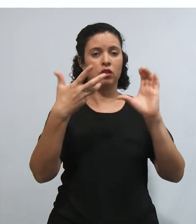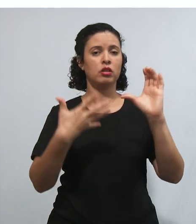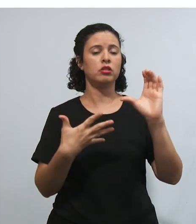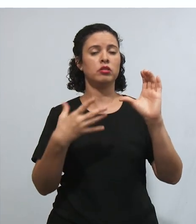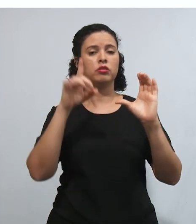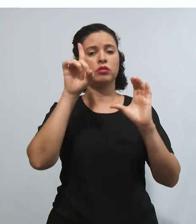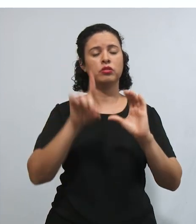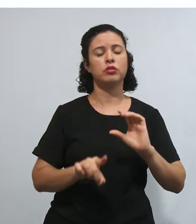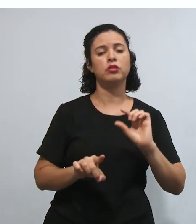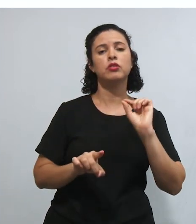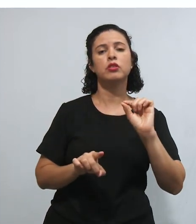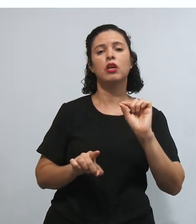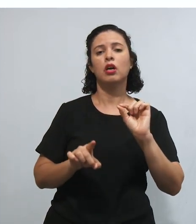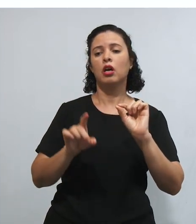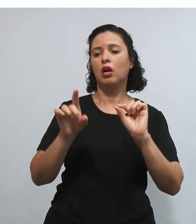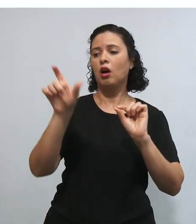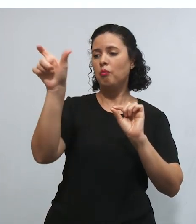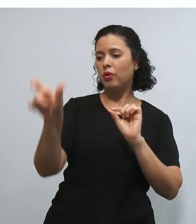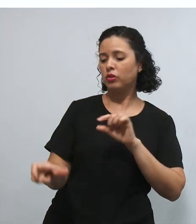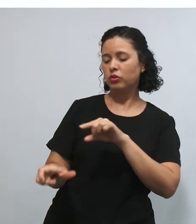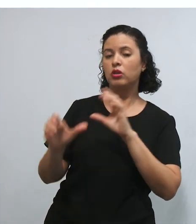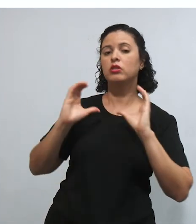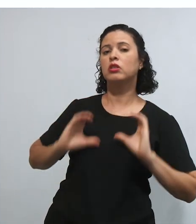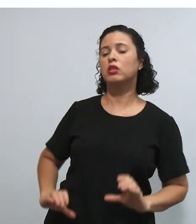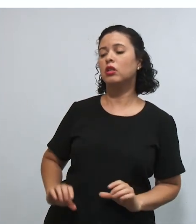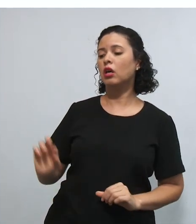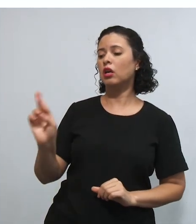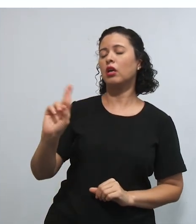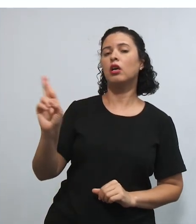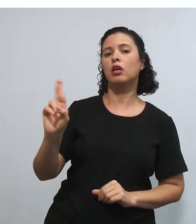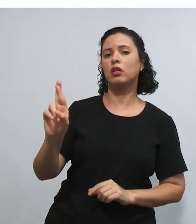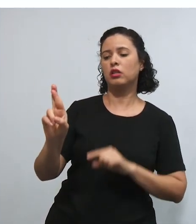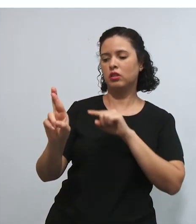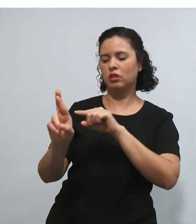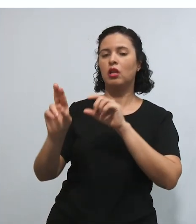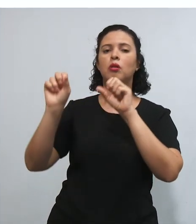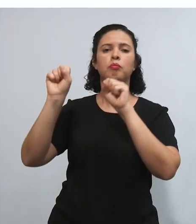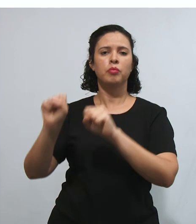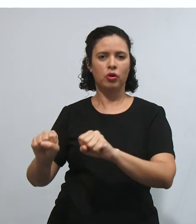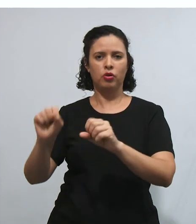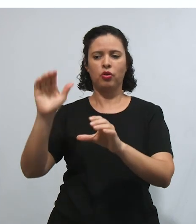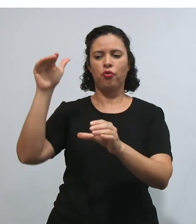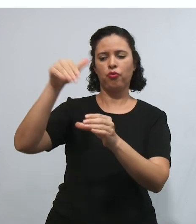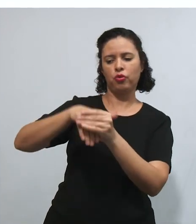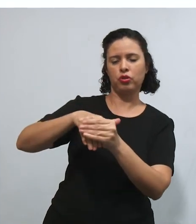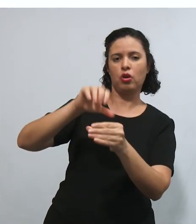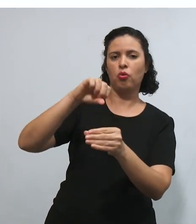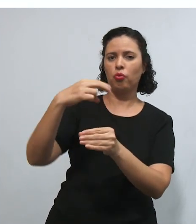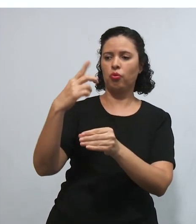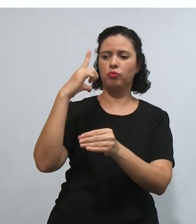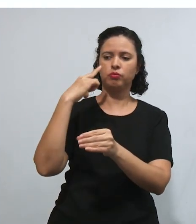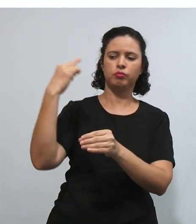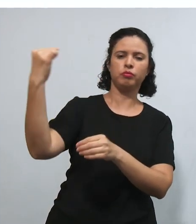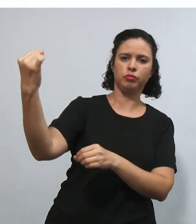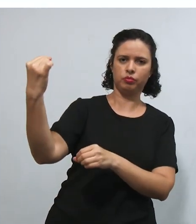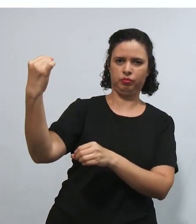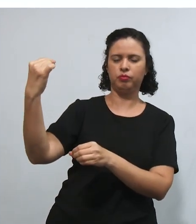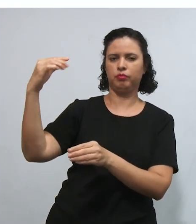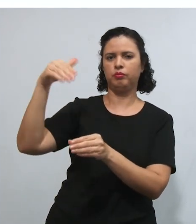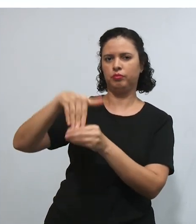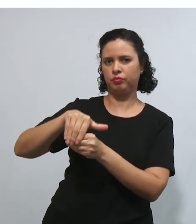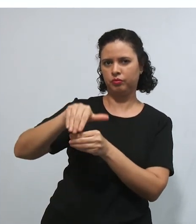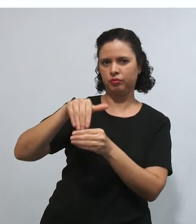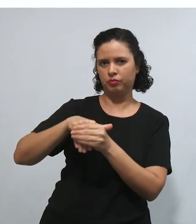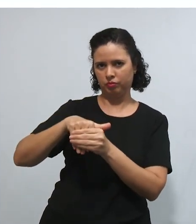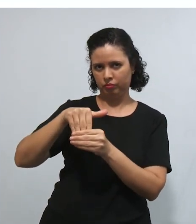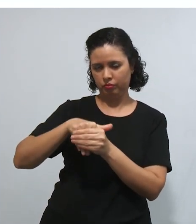para o direito, quem é o cidadão? O cidadão é aquele que pode votar ou ser votado. Então, ele